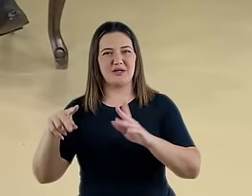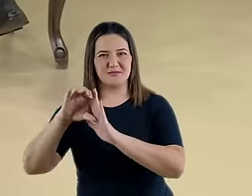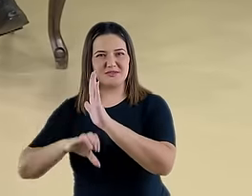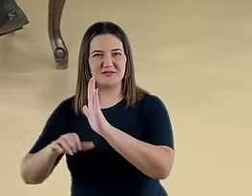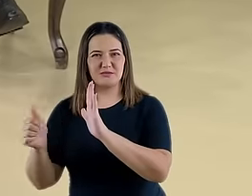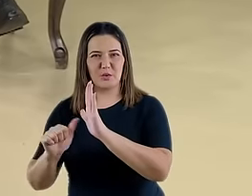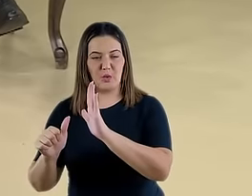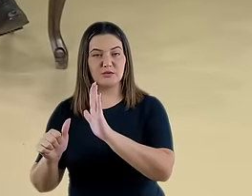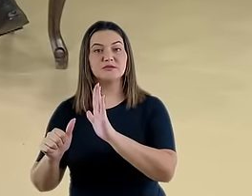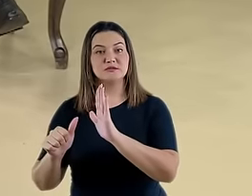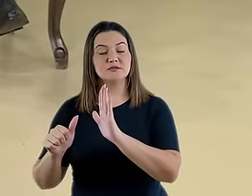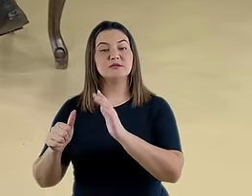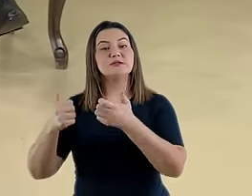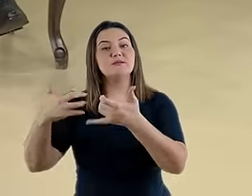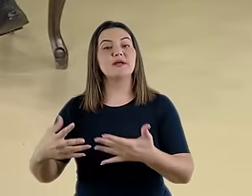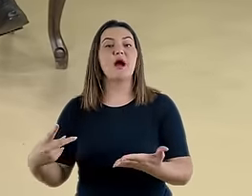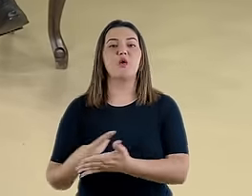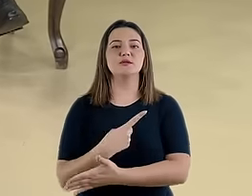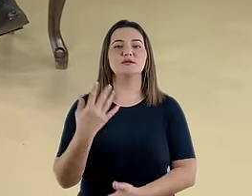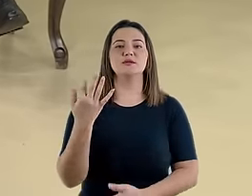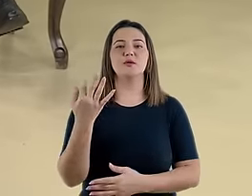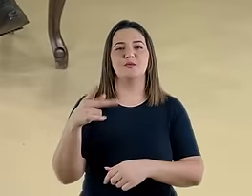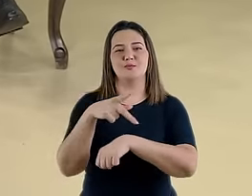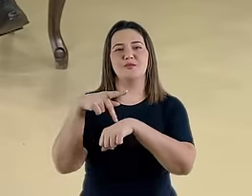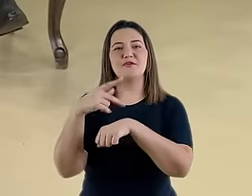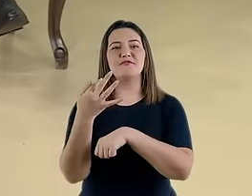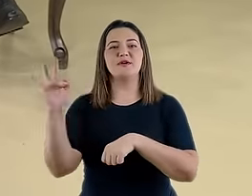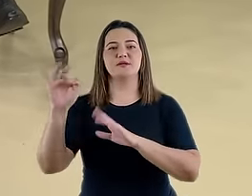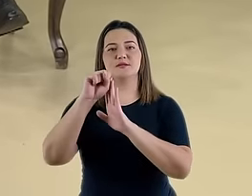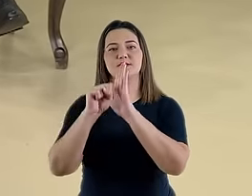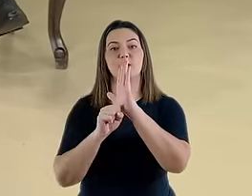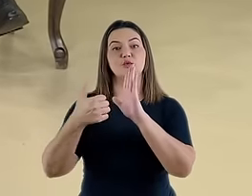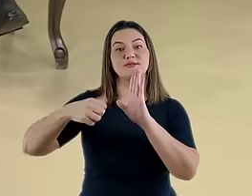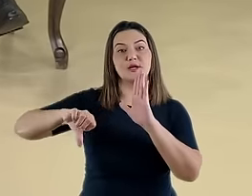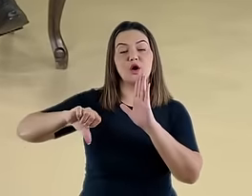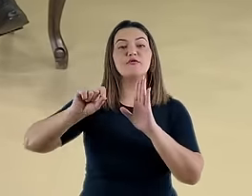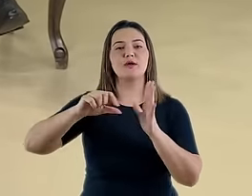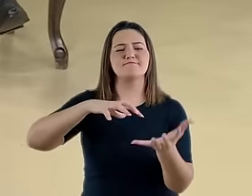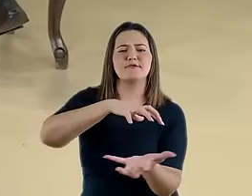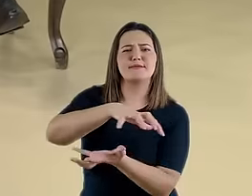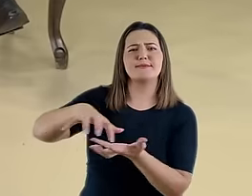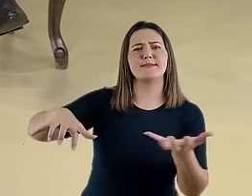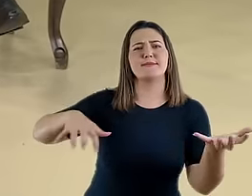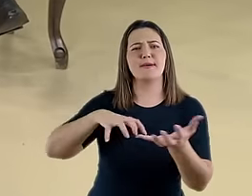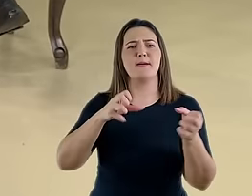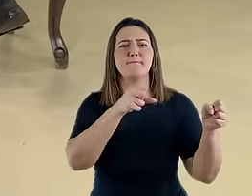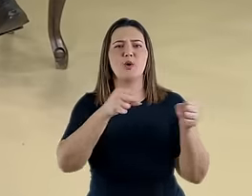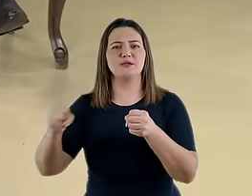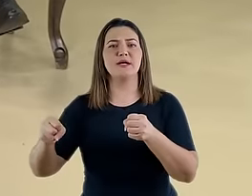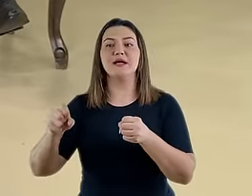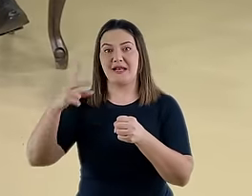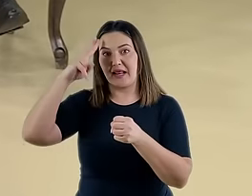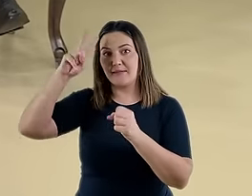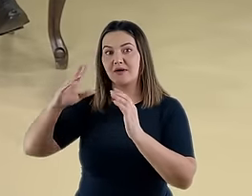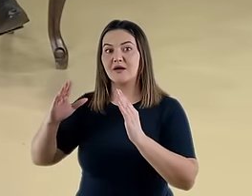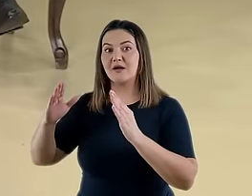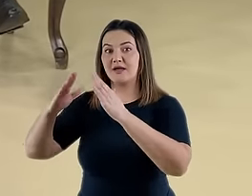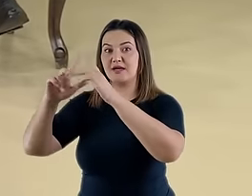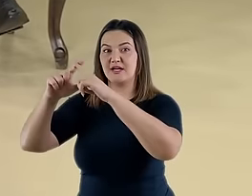e que aconteceu na França no século XIX, revolucionando o poder e derrubando o papado em